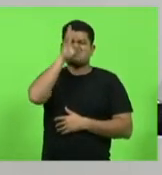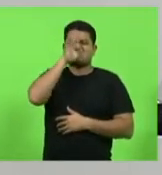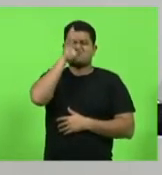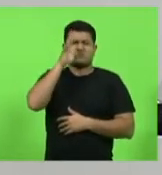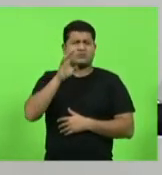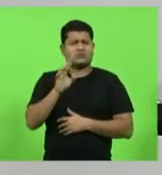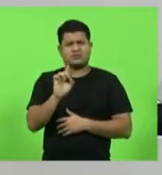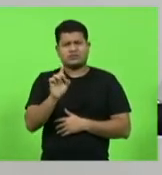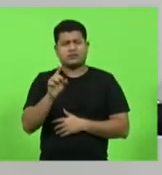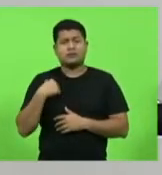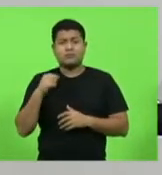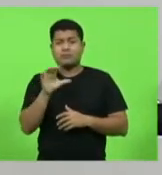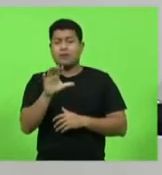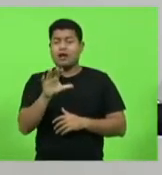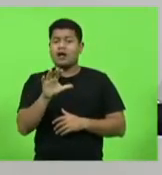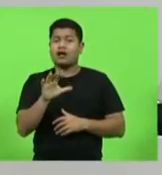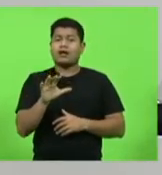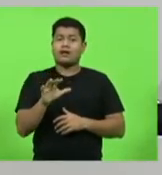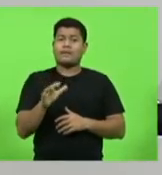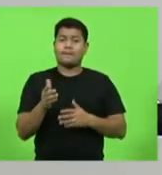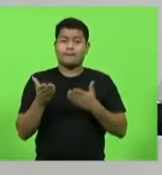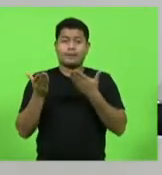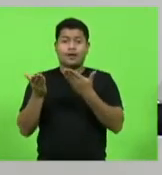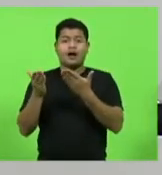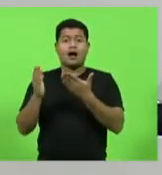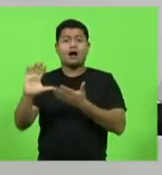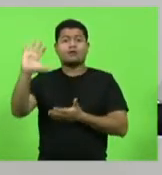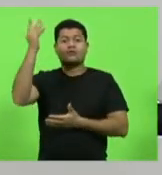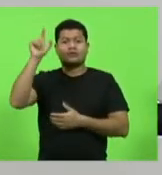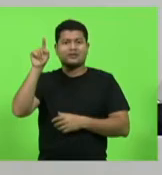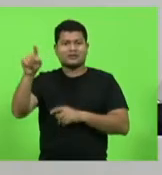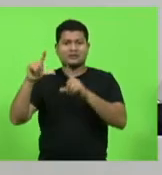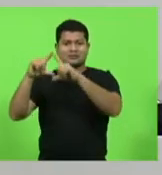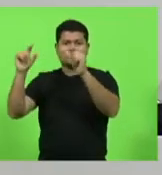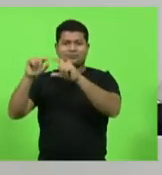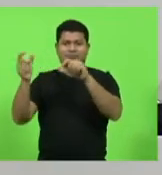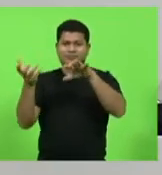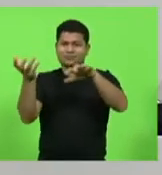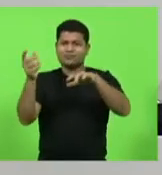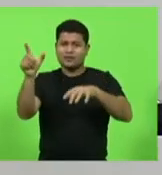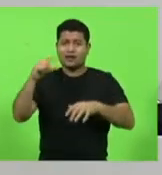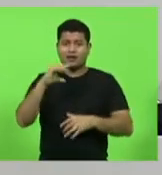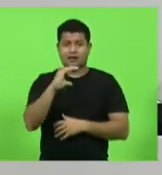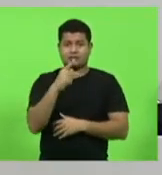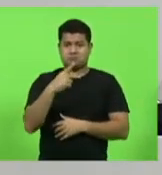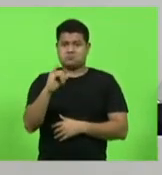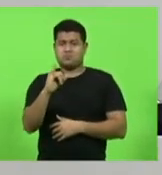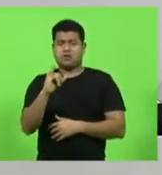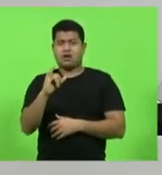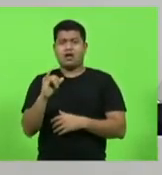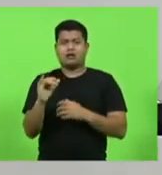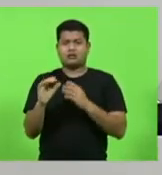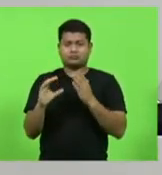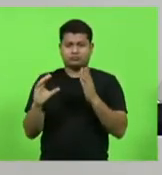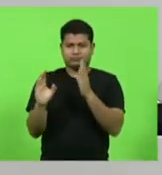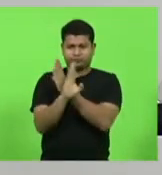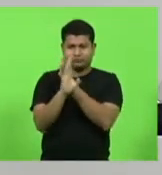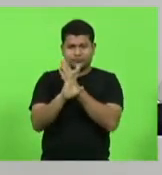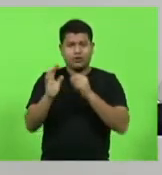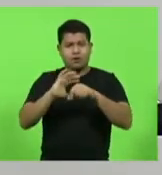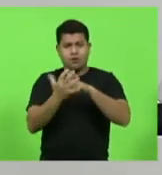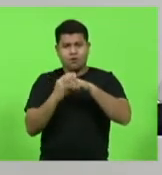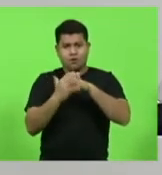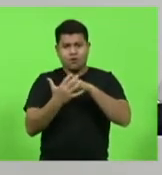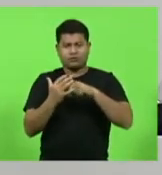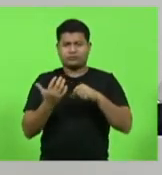mas diante do que tem acontecido em Brasília, na CPI do Covid, de forma bem específica mesmo,